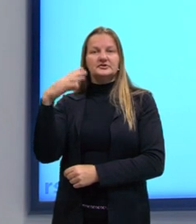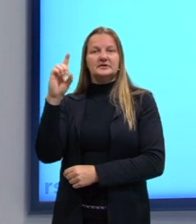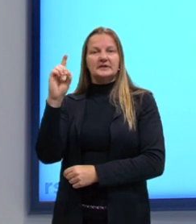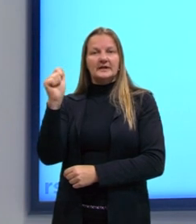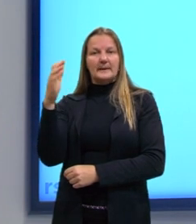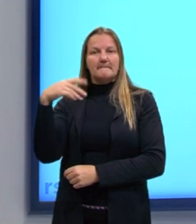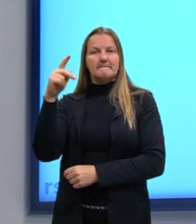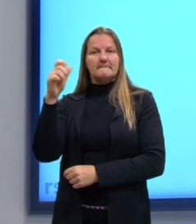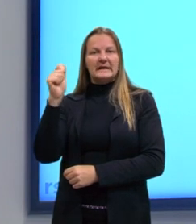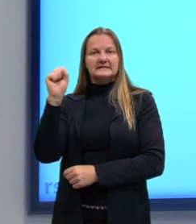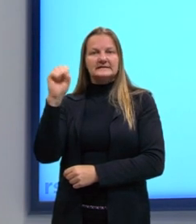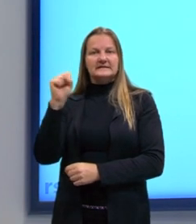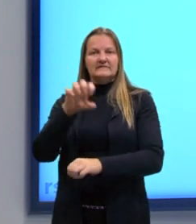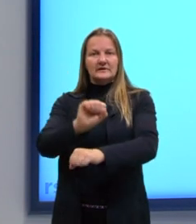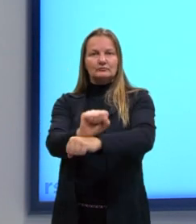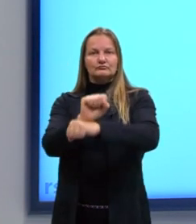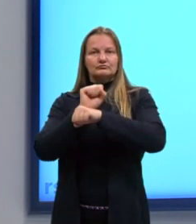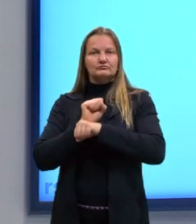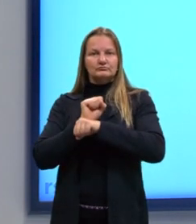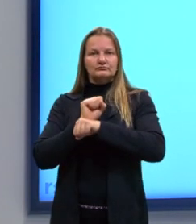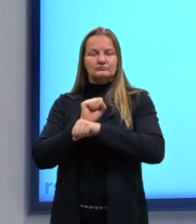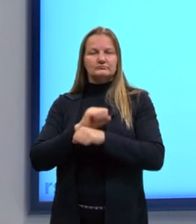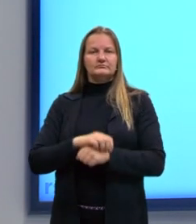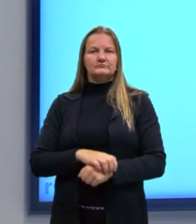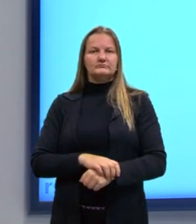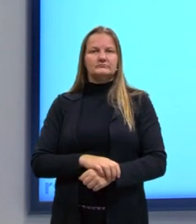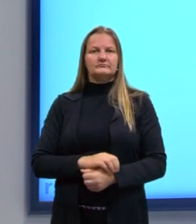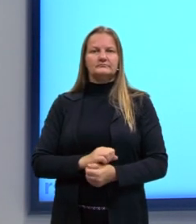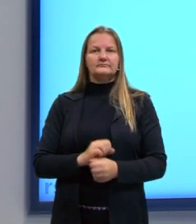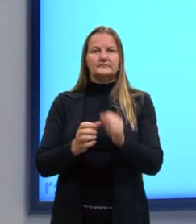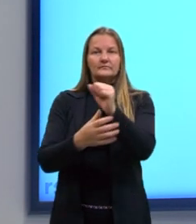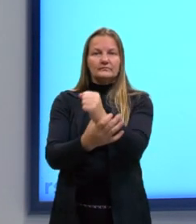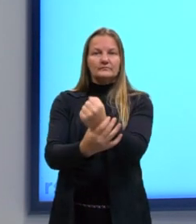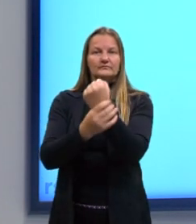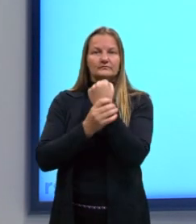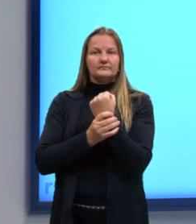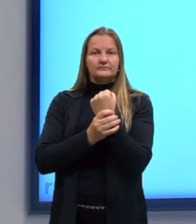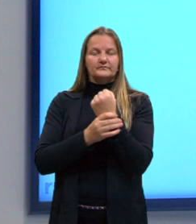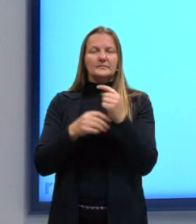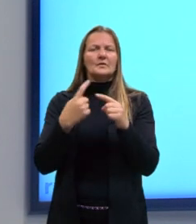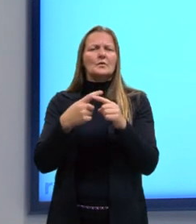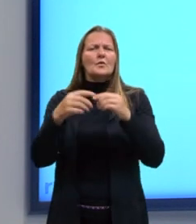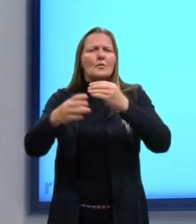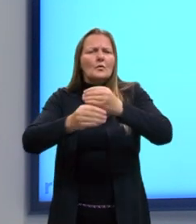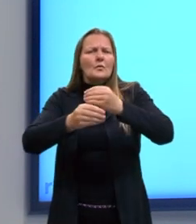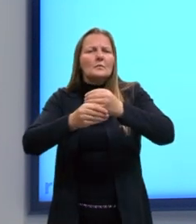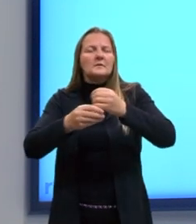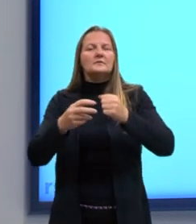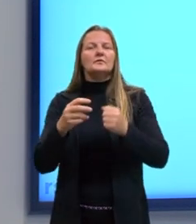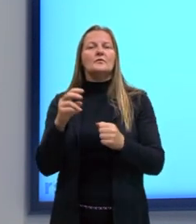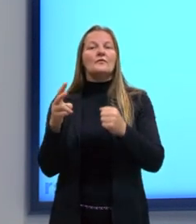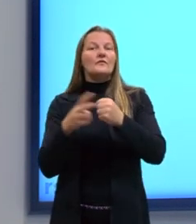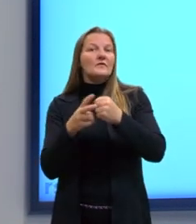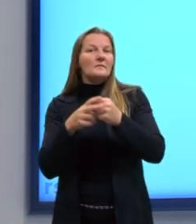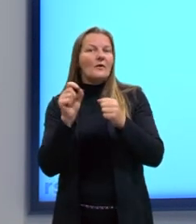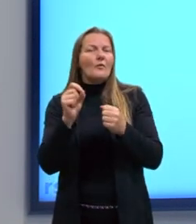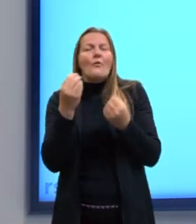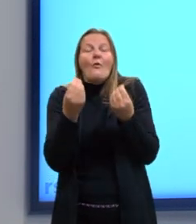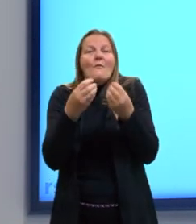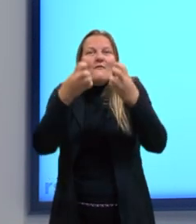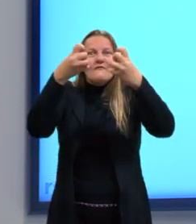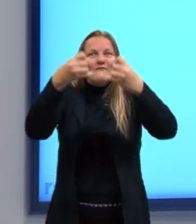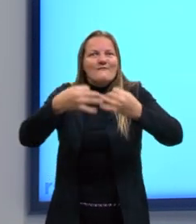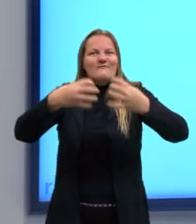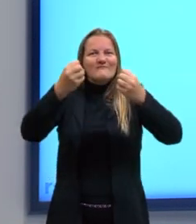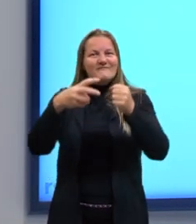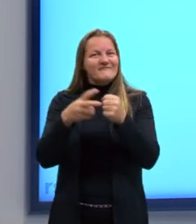A gente começa para falar sobre os nossos complementos verbais. Não tem como a gente falar de verbo, não